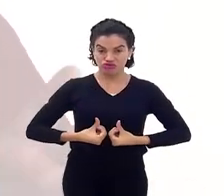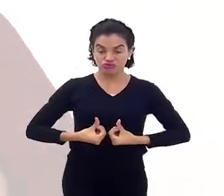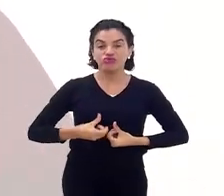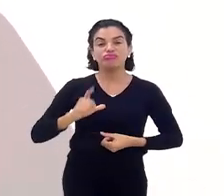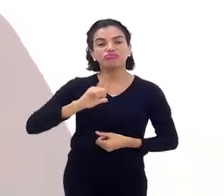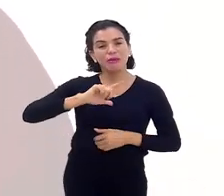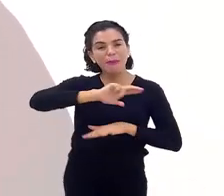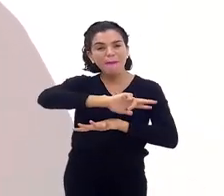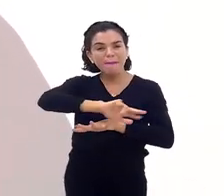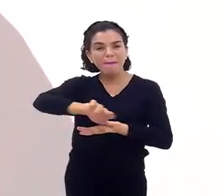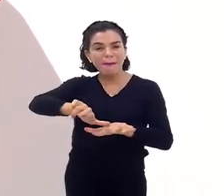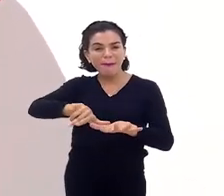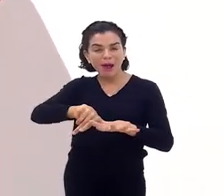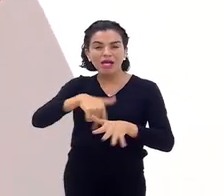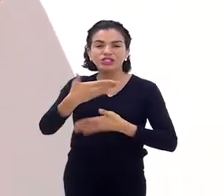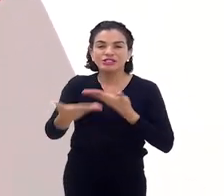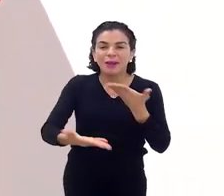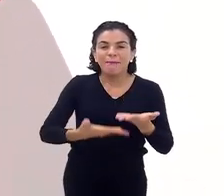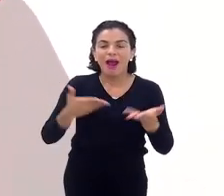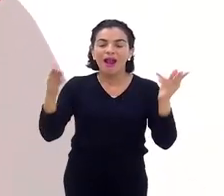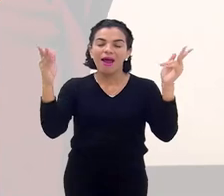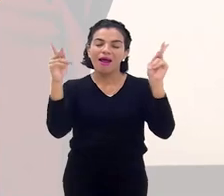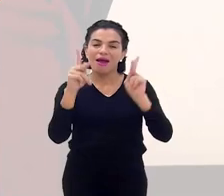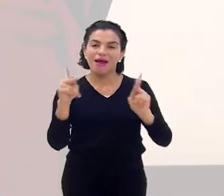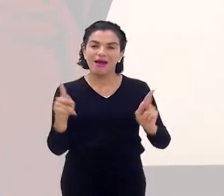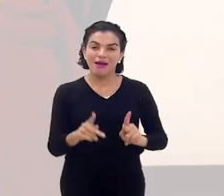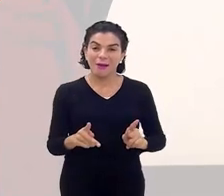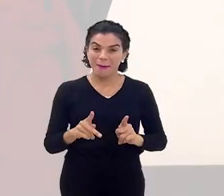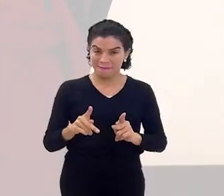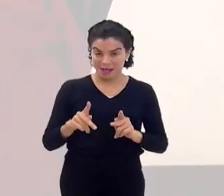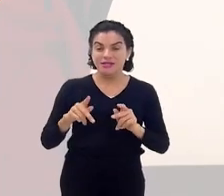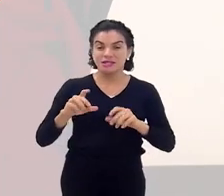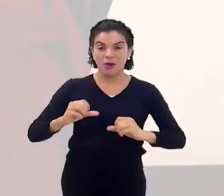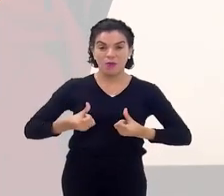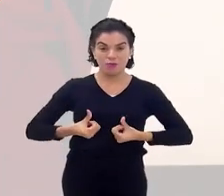trabalha em muita harmonia e tal, mas é do budismo tibetano.